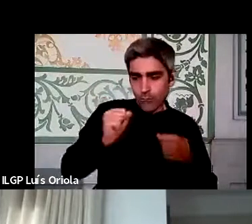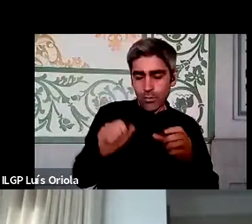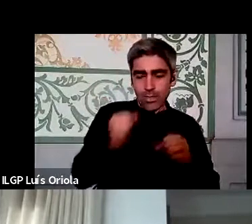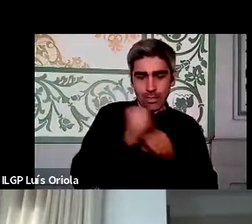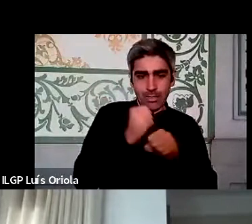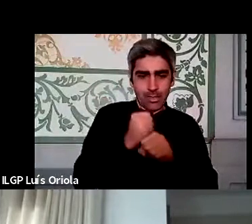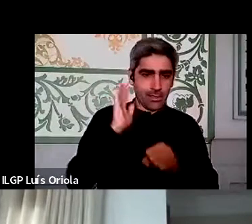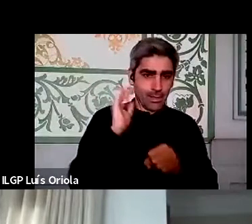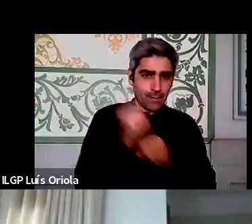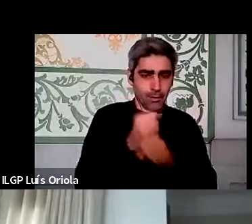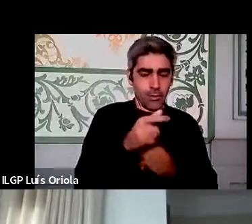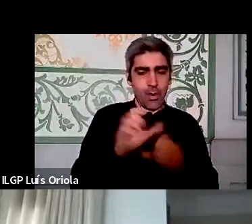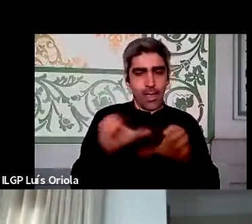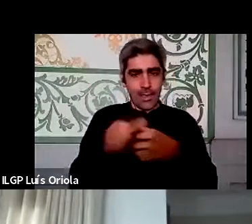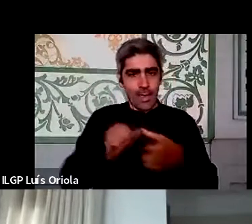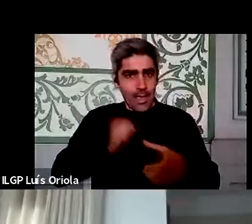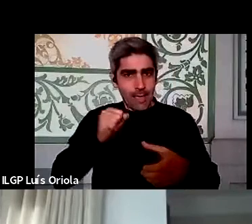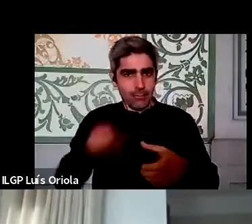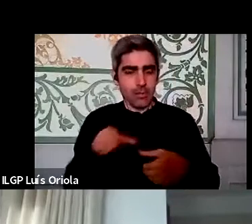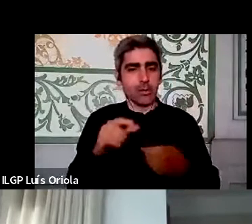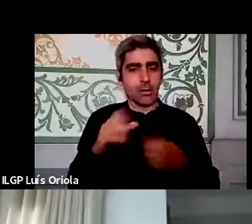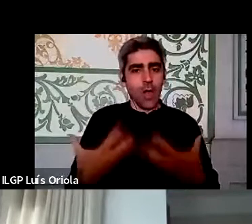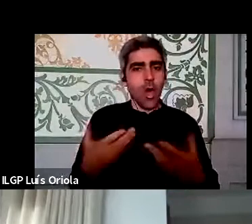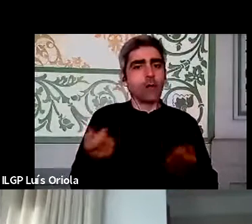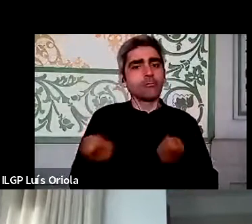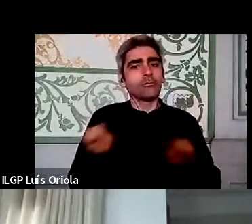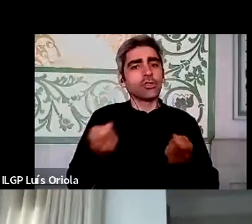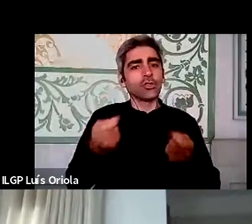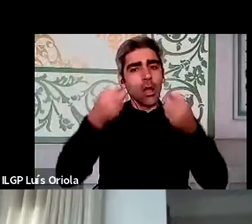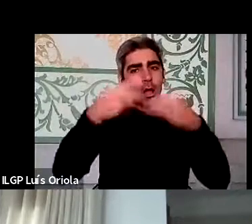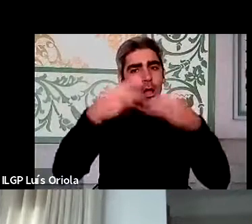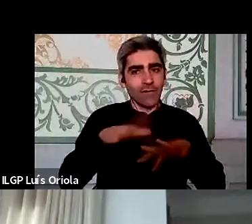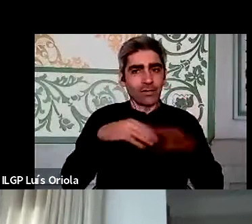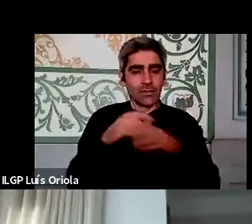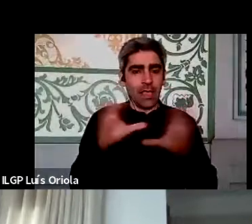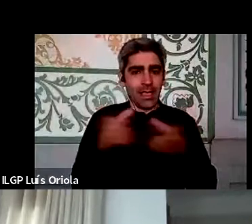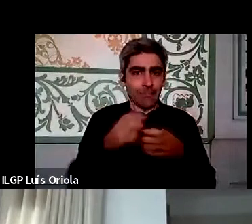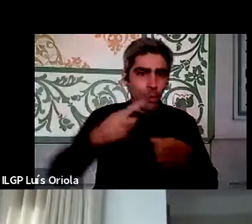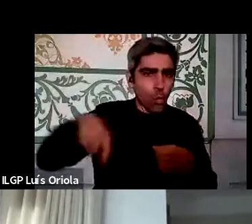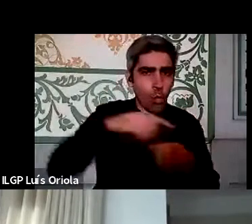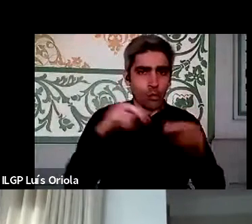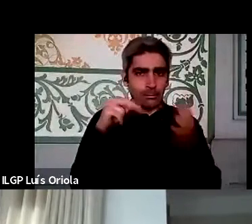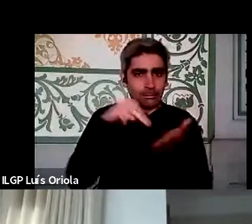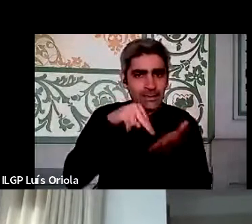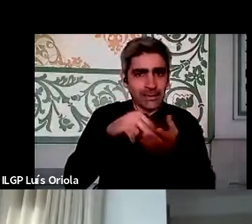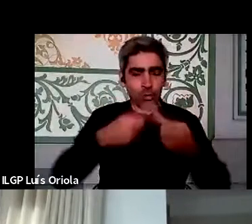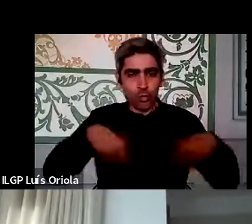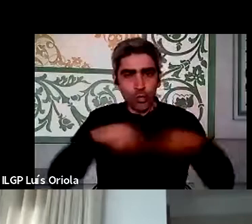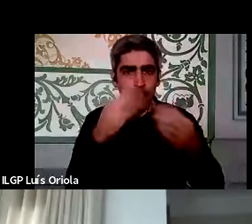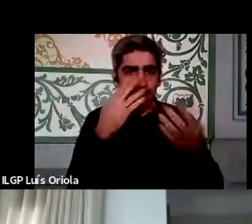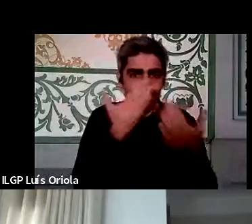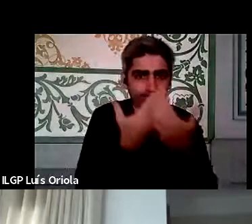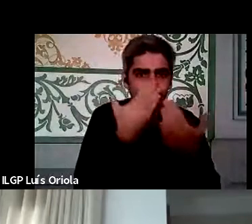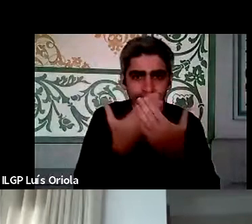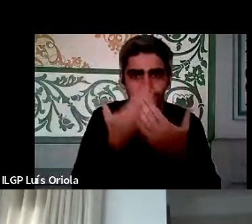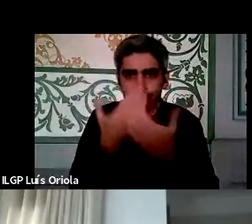na verdade todo o ciclo da gestão hoje é fazermos team buildings com a equipa toda, vermos-nos muito, até às